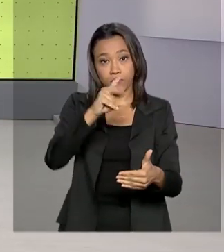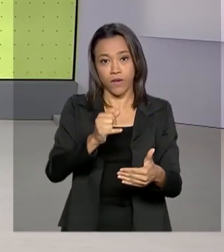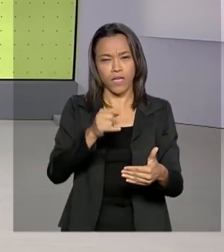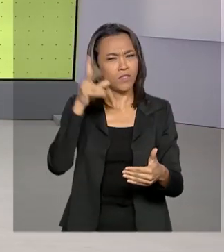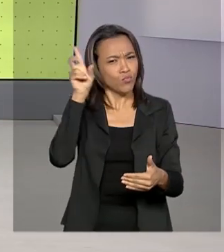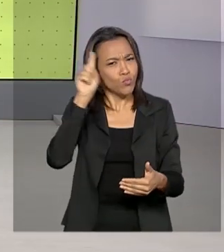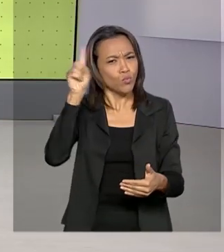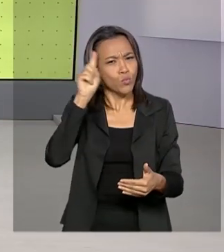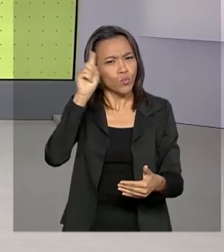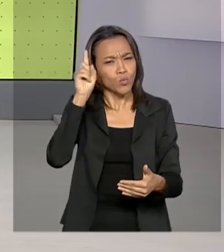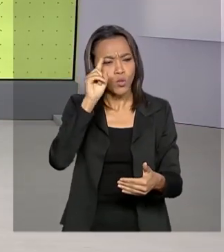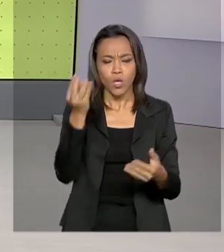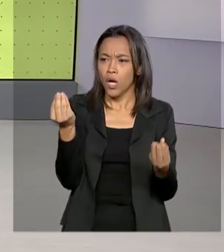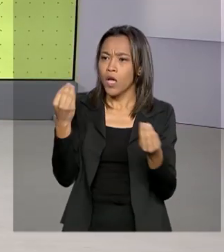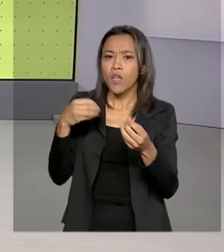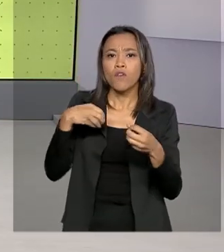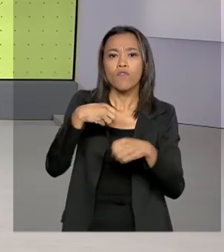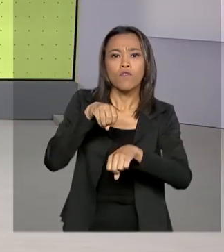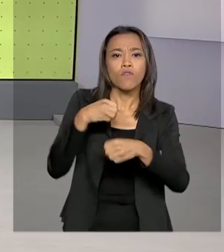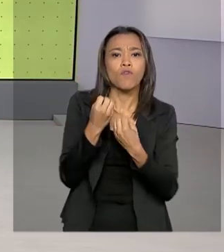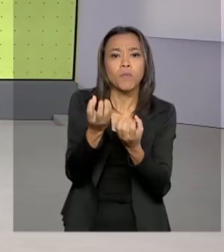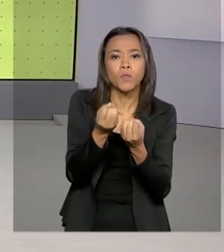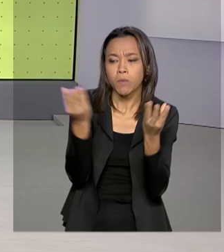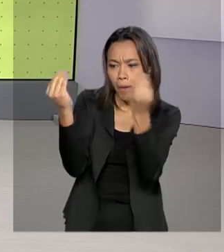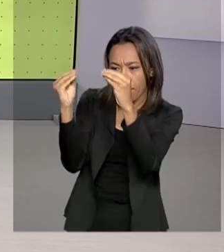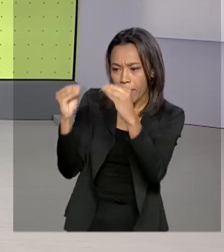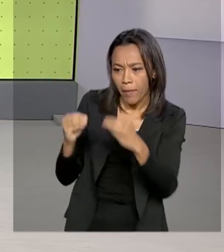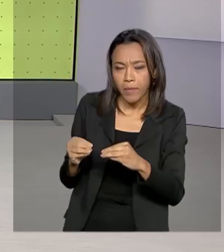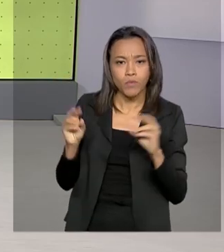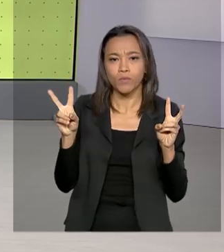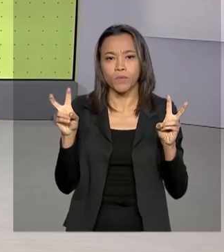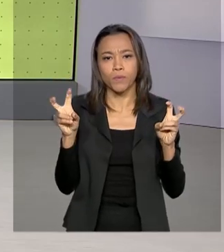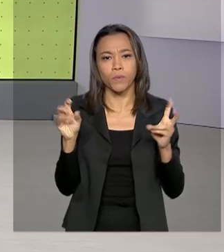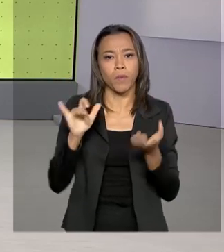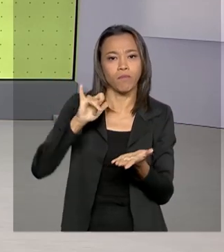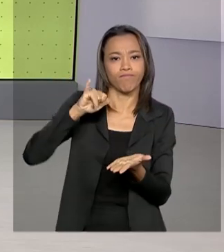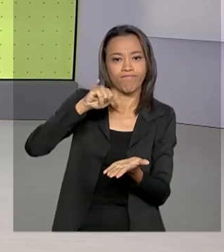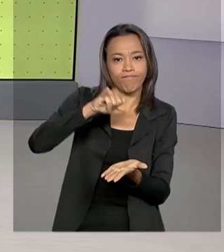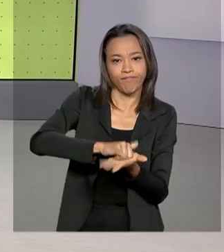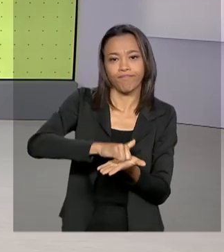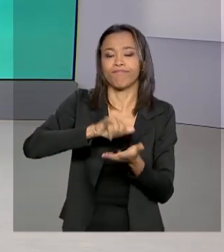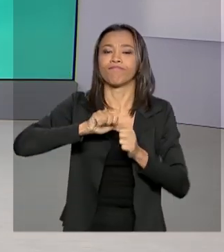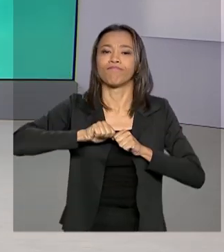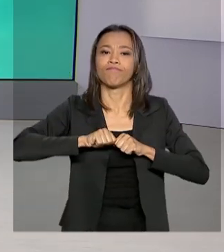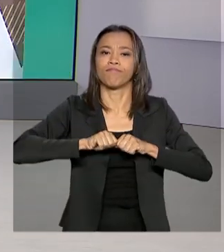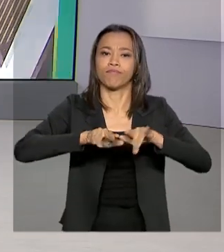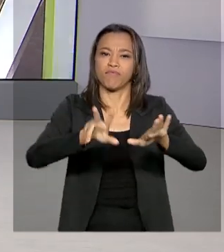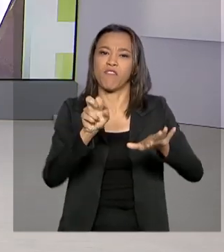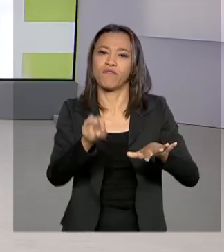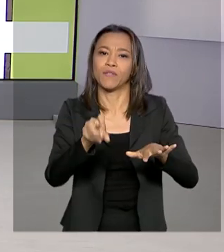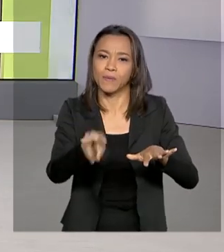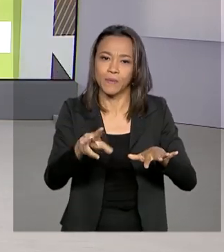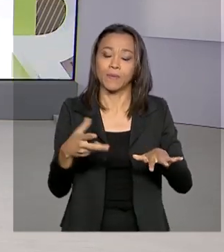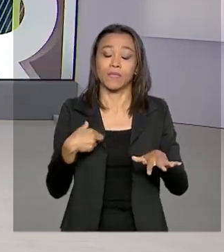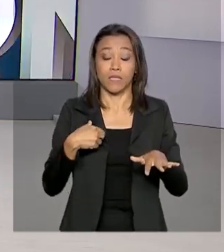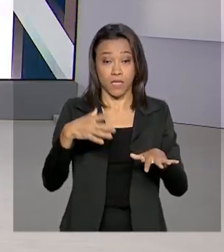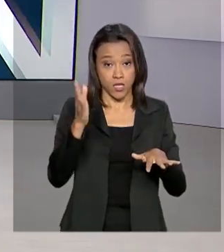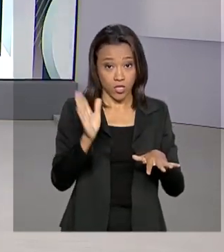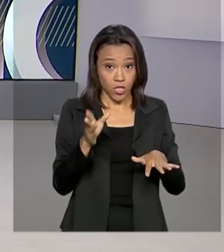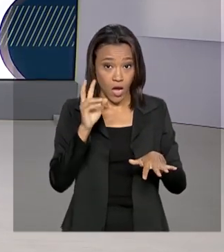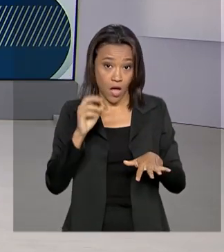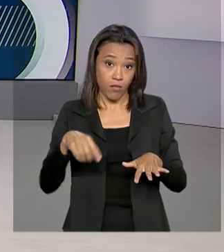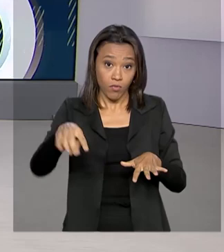diariamente a situação do coronavírus no Brasil. Até agora, nove pacientes suspeitos estão sendo monitorados. Eles